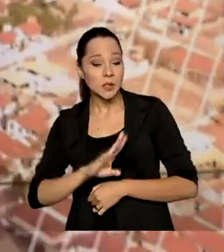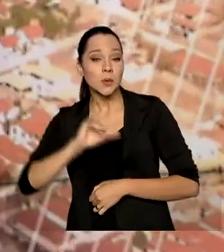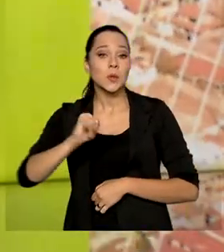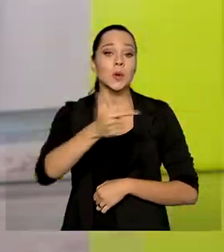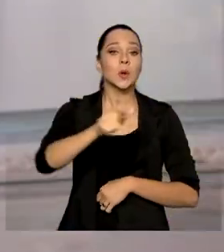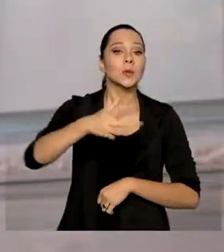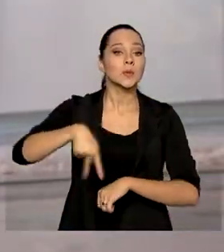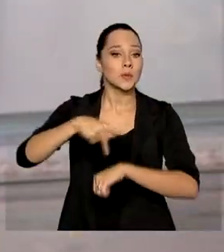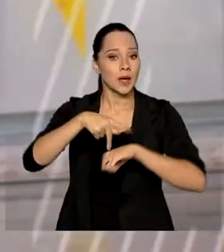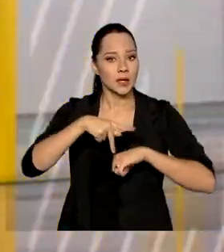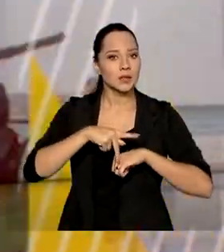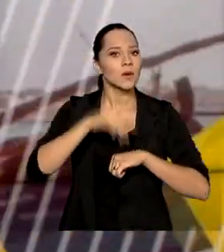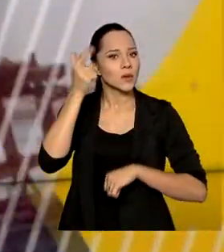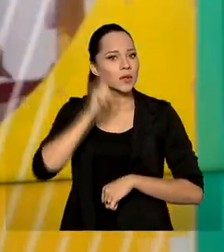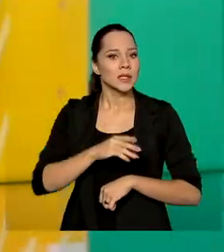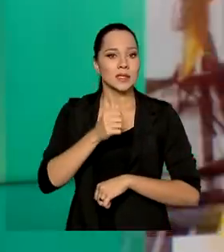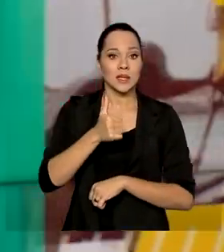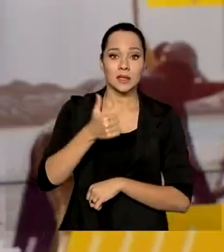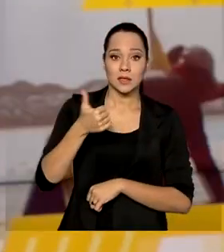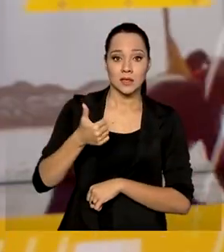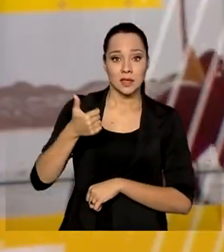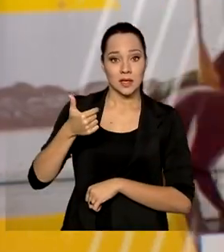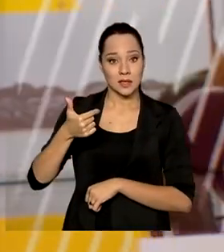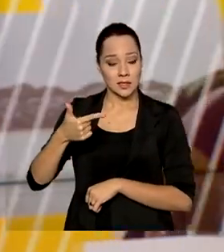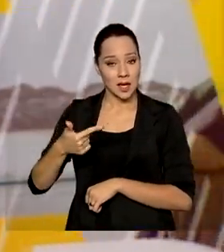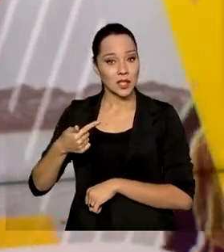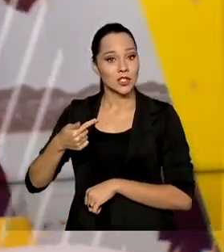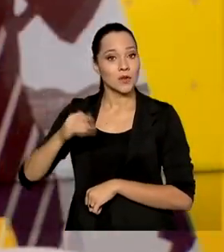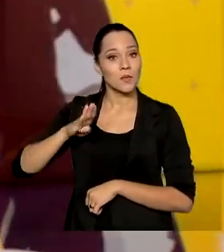outros países alcançou 117 bilhões de dólares.